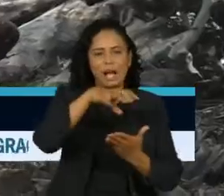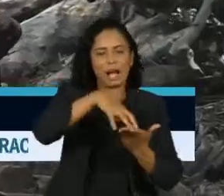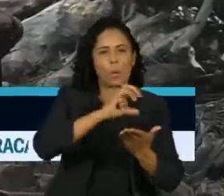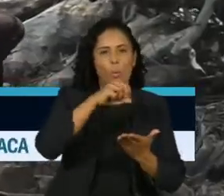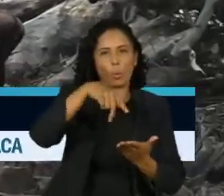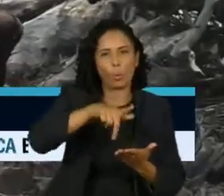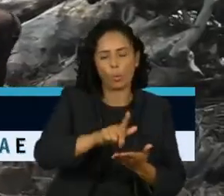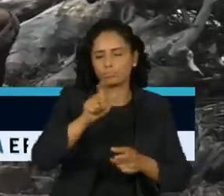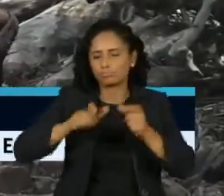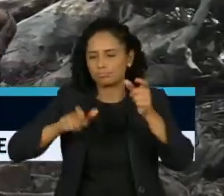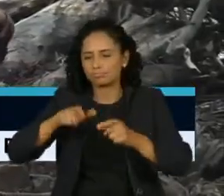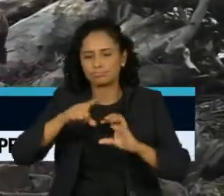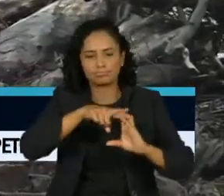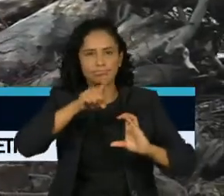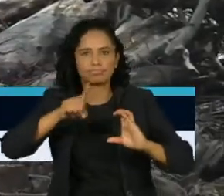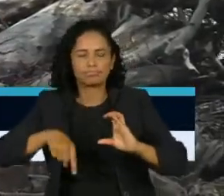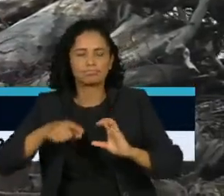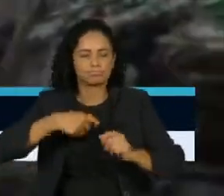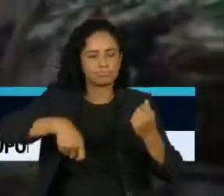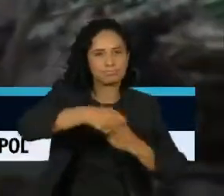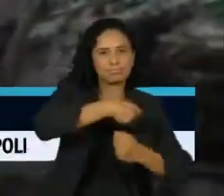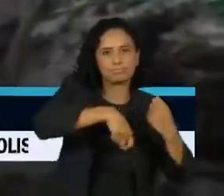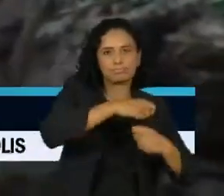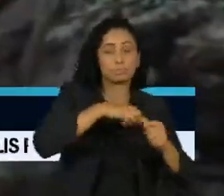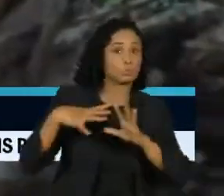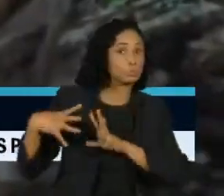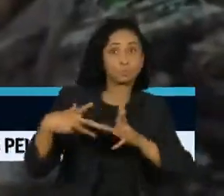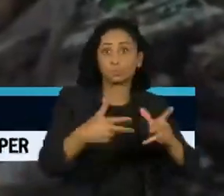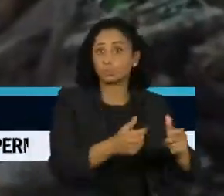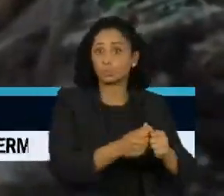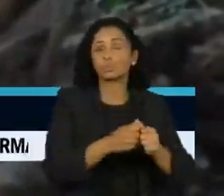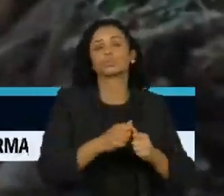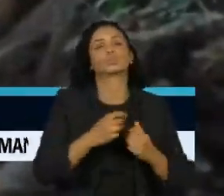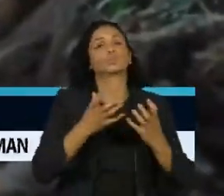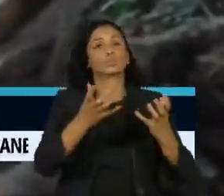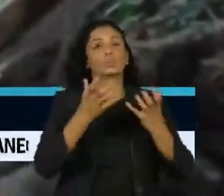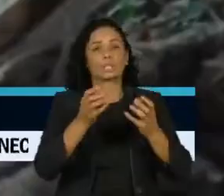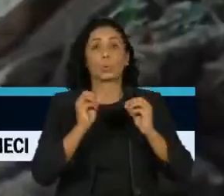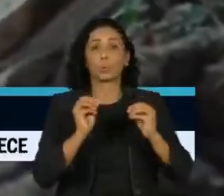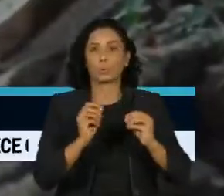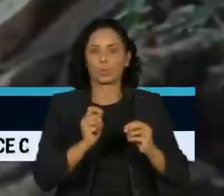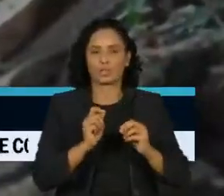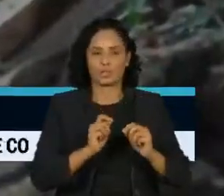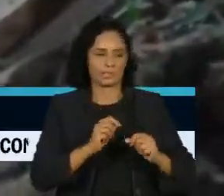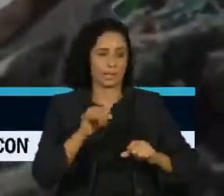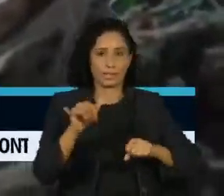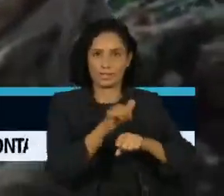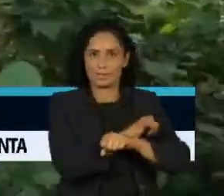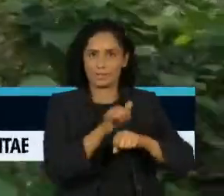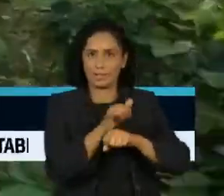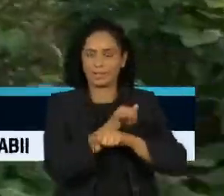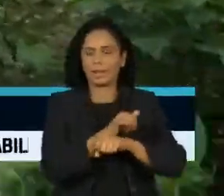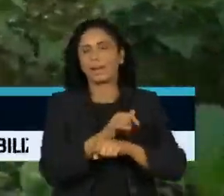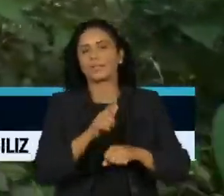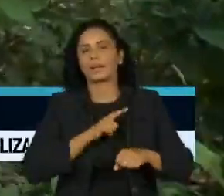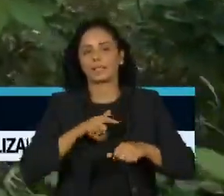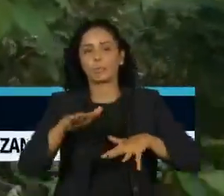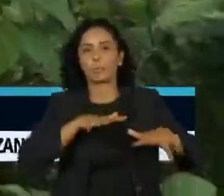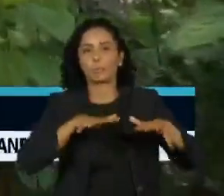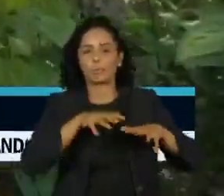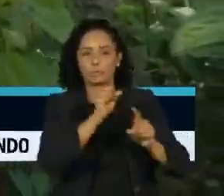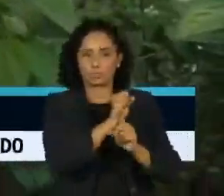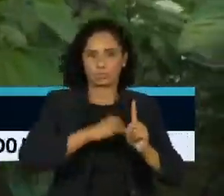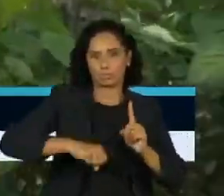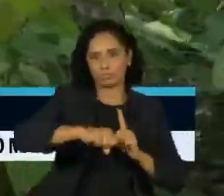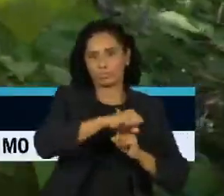ambientalistas, cientistas e economistas, ela pretende ser a ponte entre os movimentos sociais de preservação do